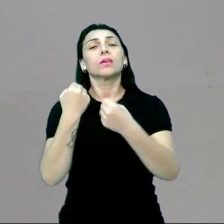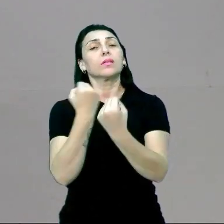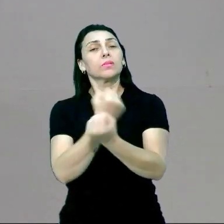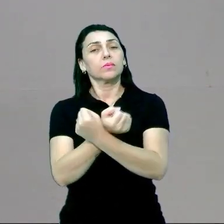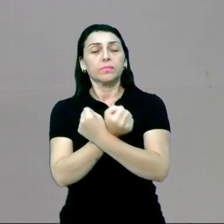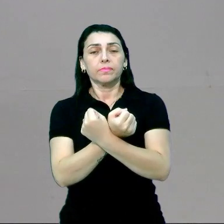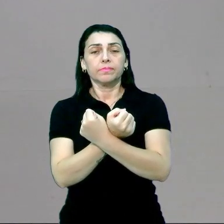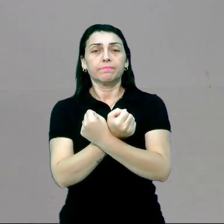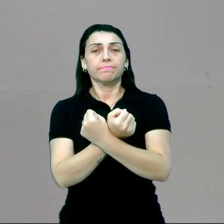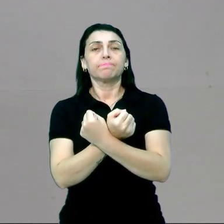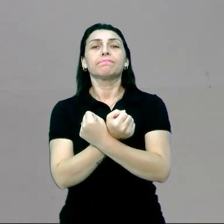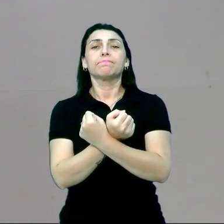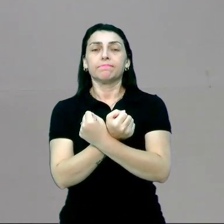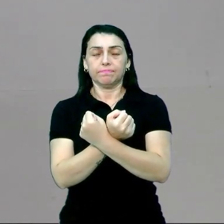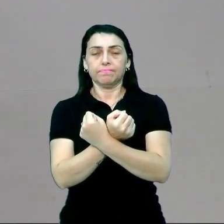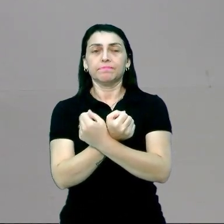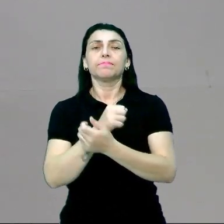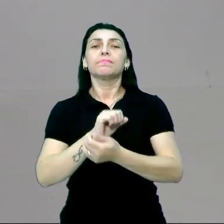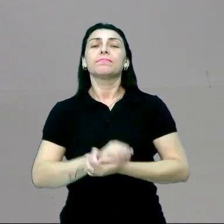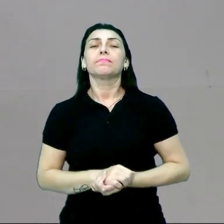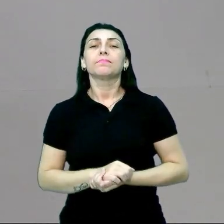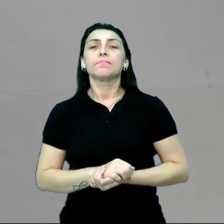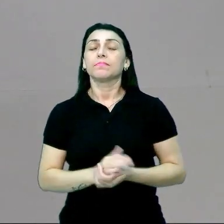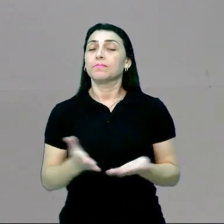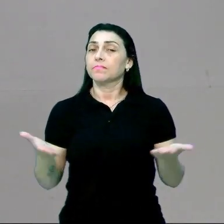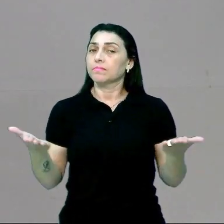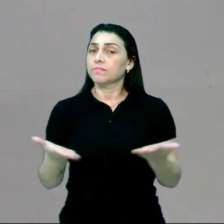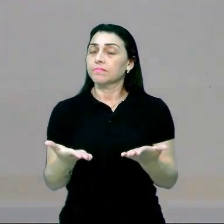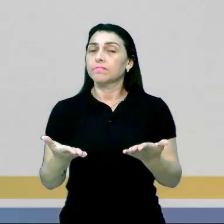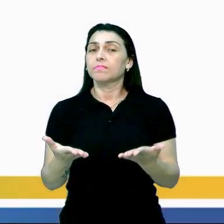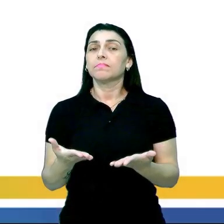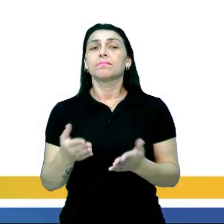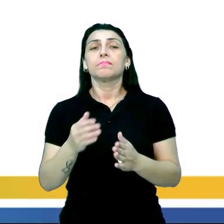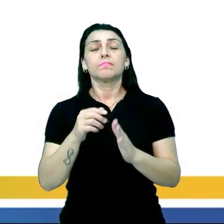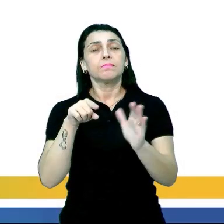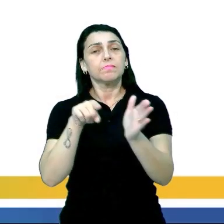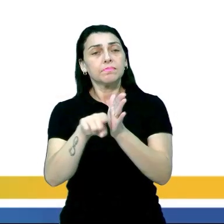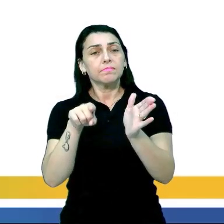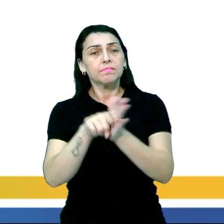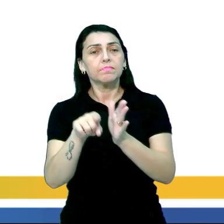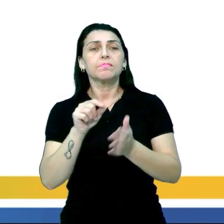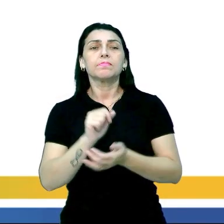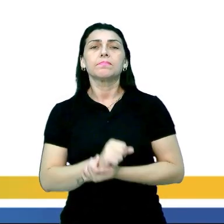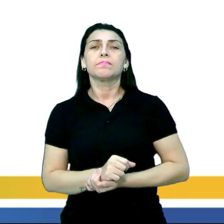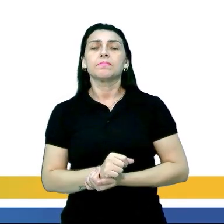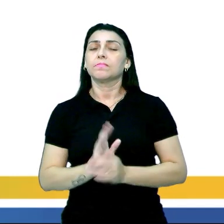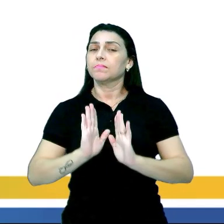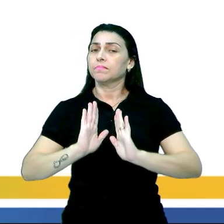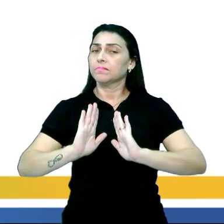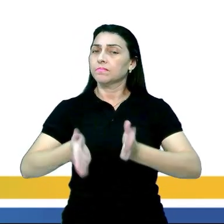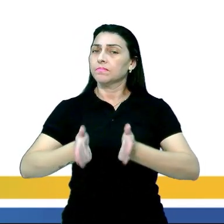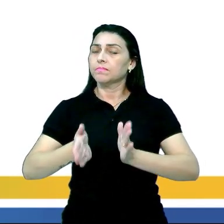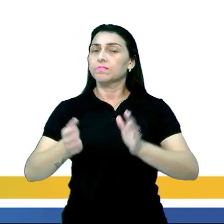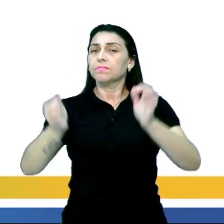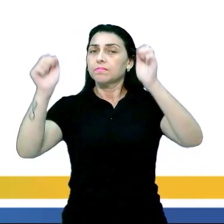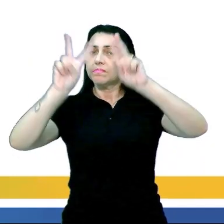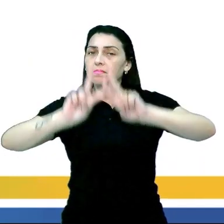seja análoga à escravidão. Agora nós vamos para o enunciado da questão, já que